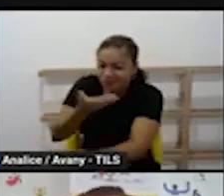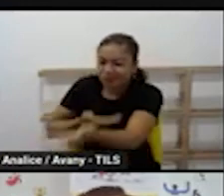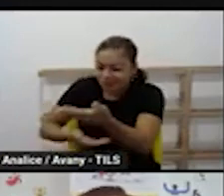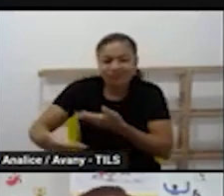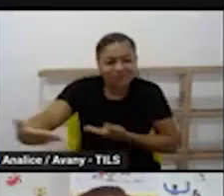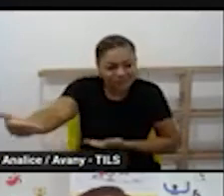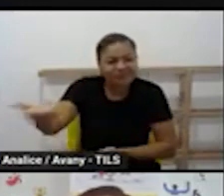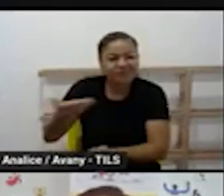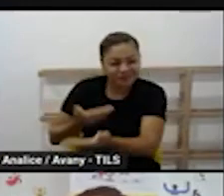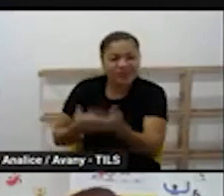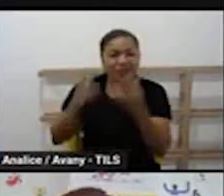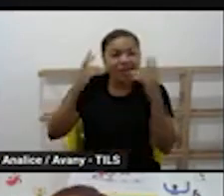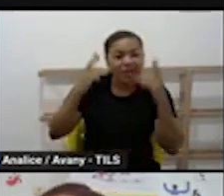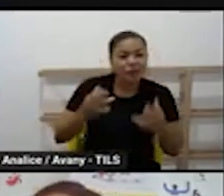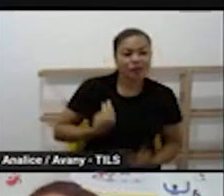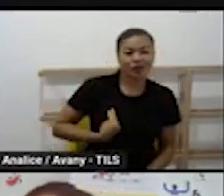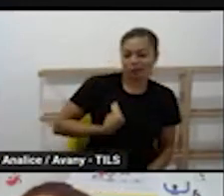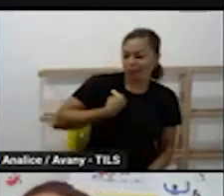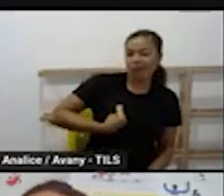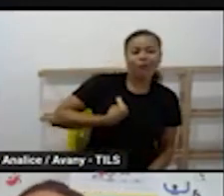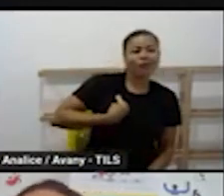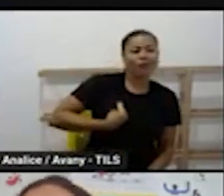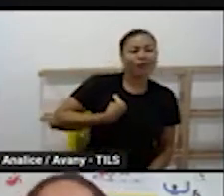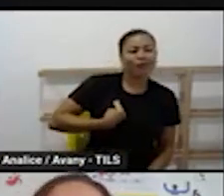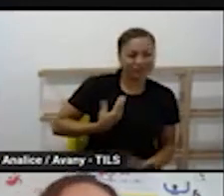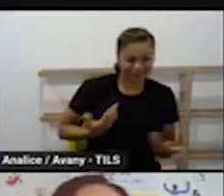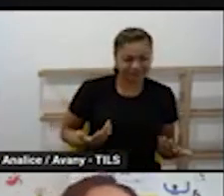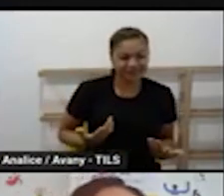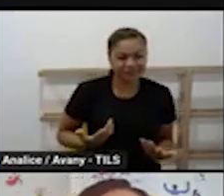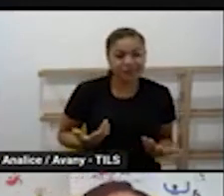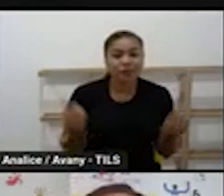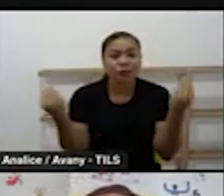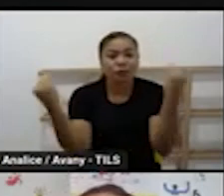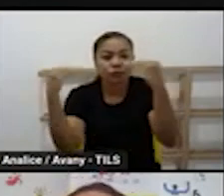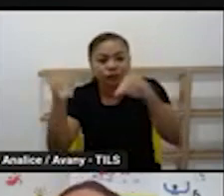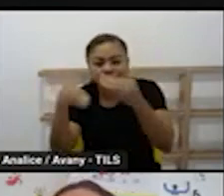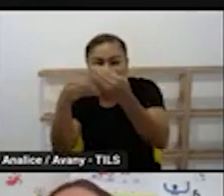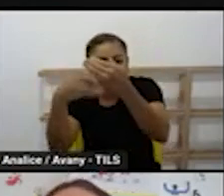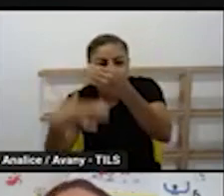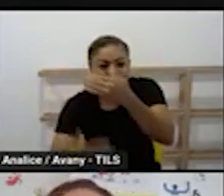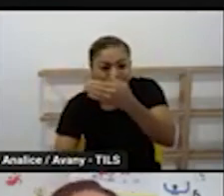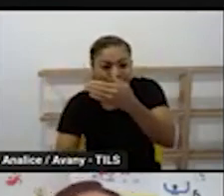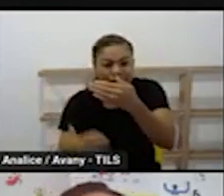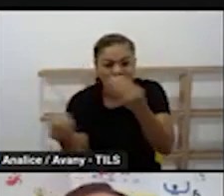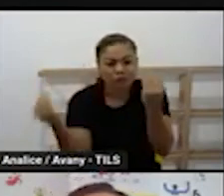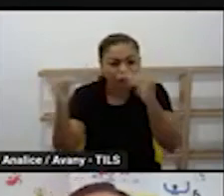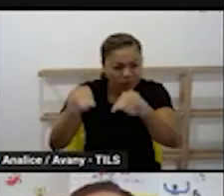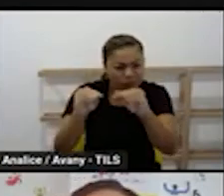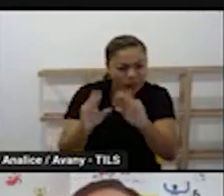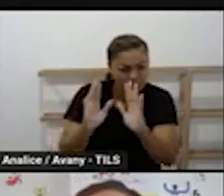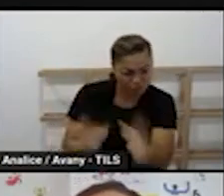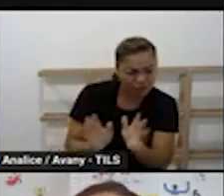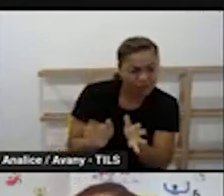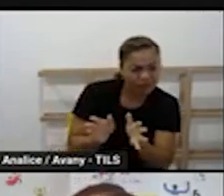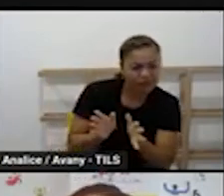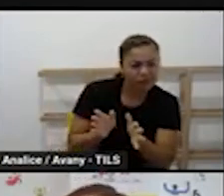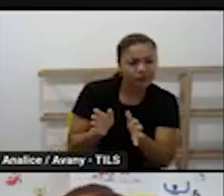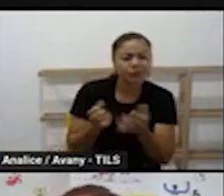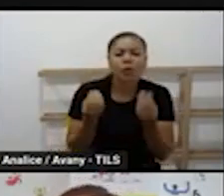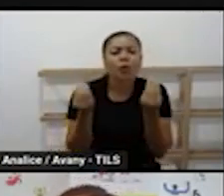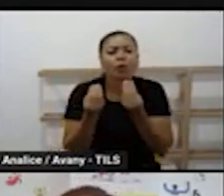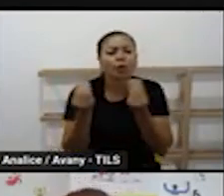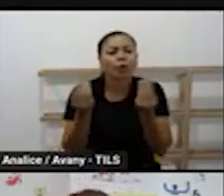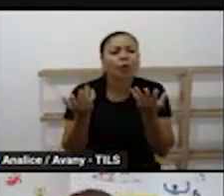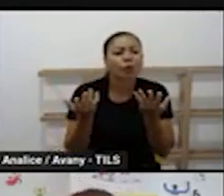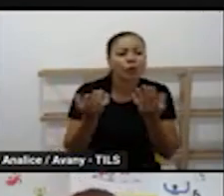Educação infantil é vida. Então, no chat vocês colocaram como é que vocês consideram que é o processo pedagógico da educação